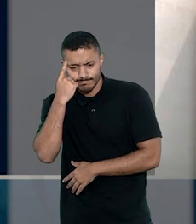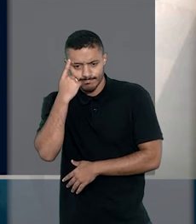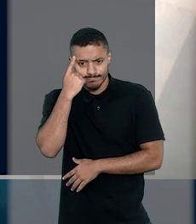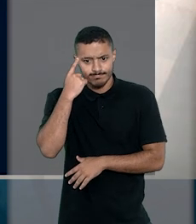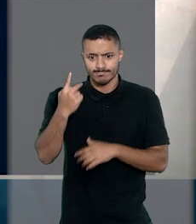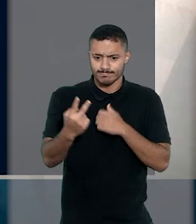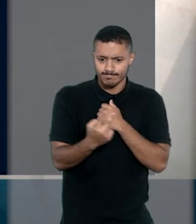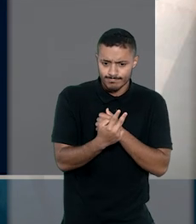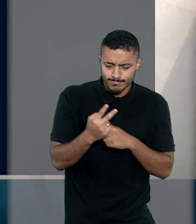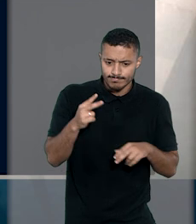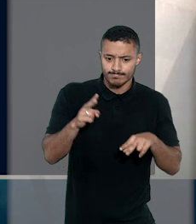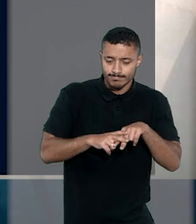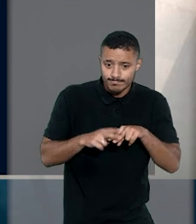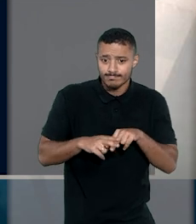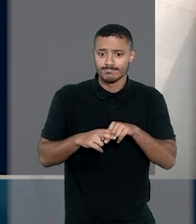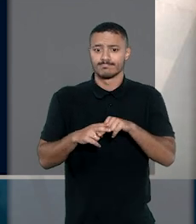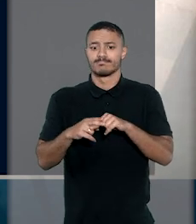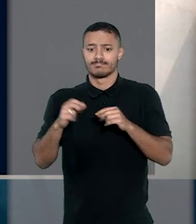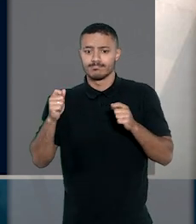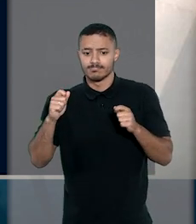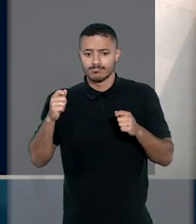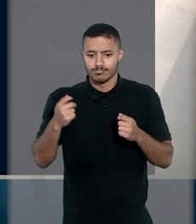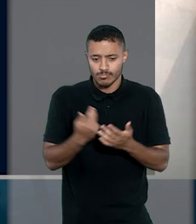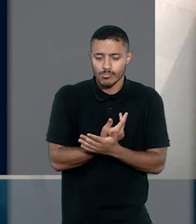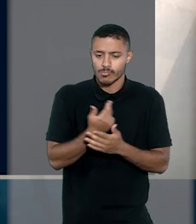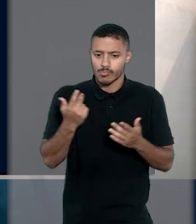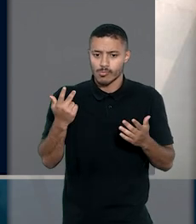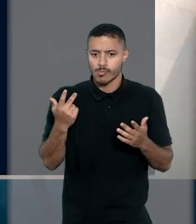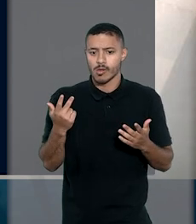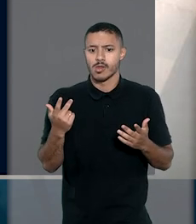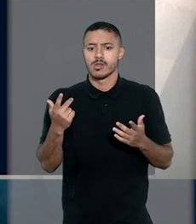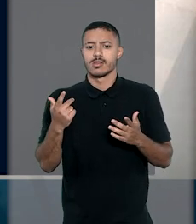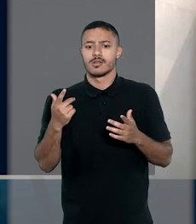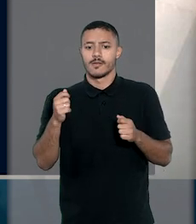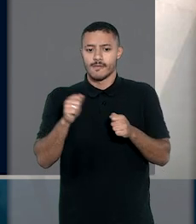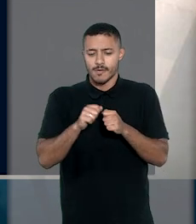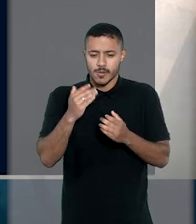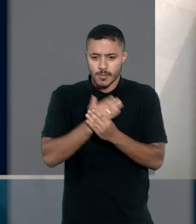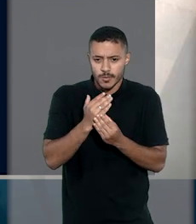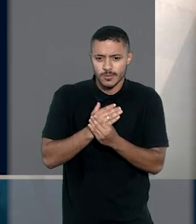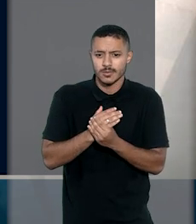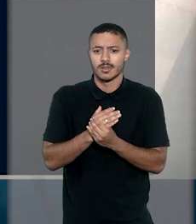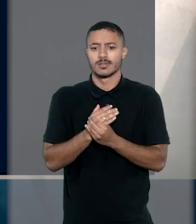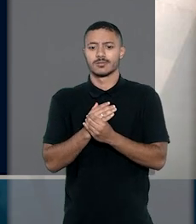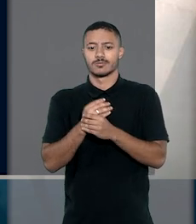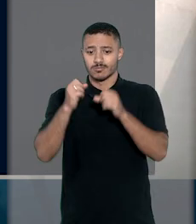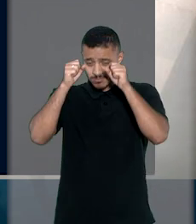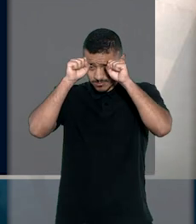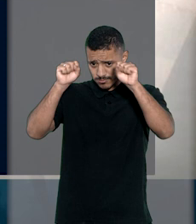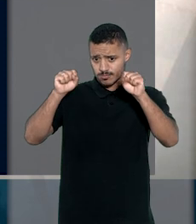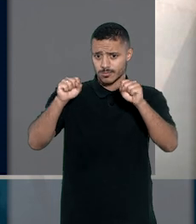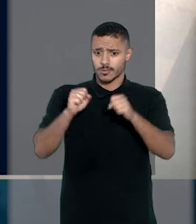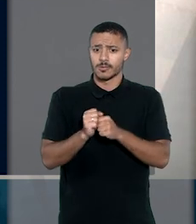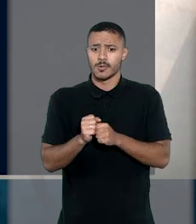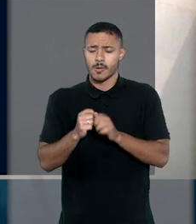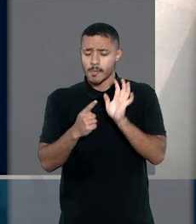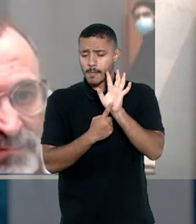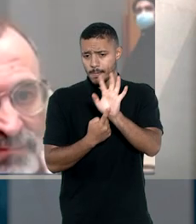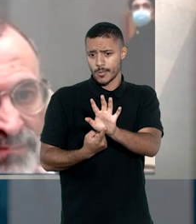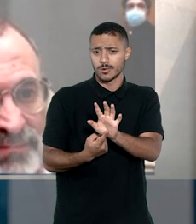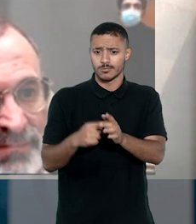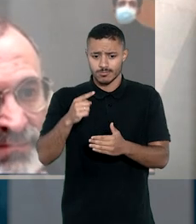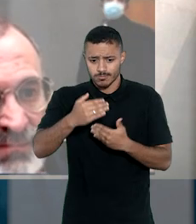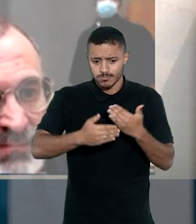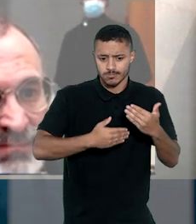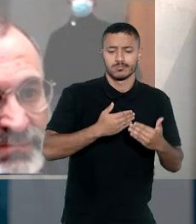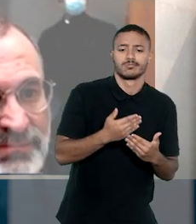decidiu que há preclusão quando a nulidade supostamente ocorrida durante a instauração do processo de competência do Tribunal do Júri